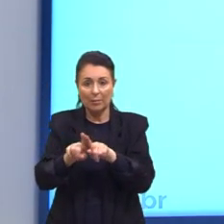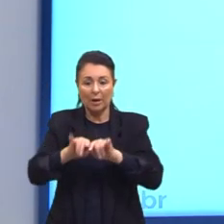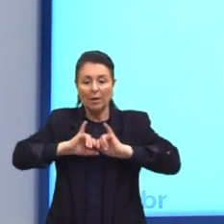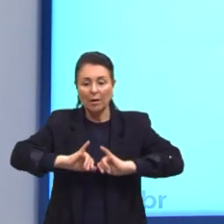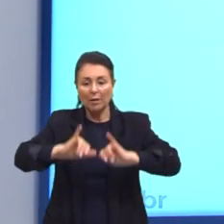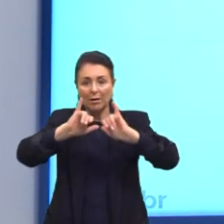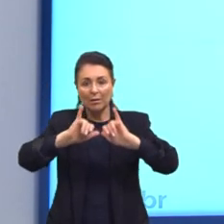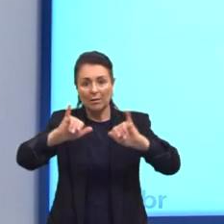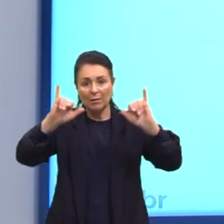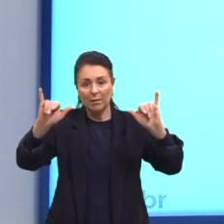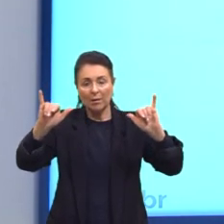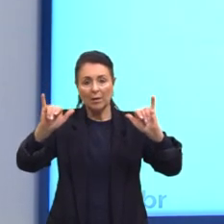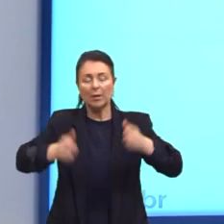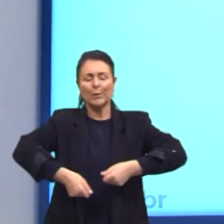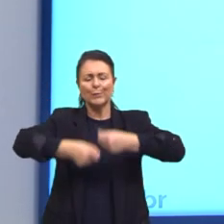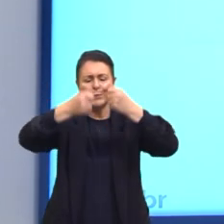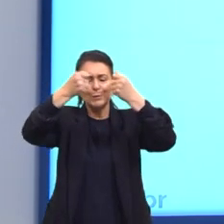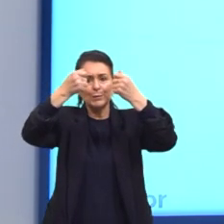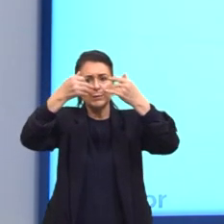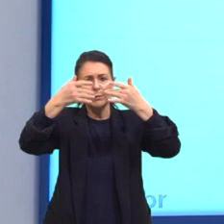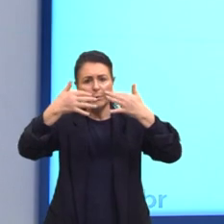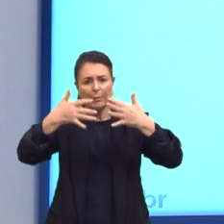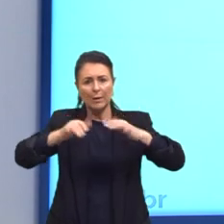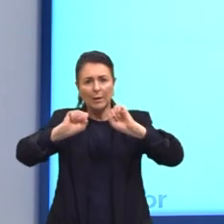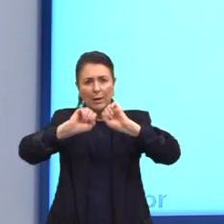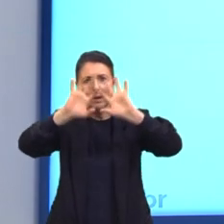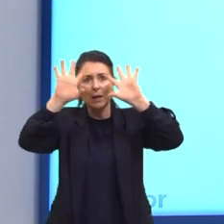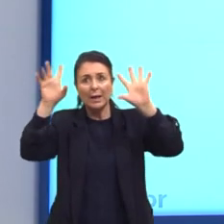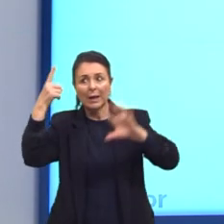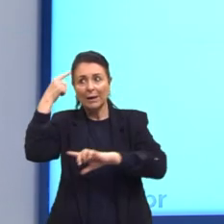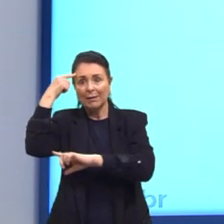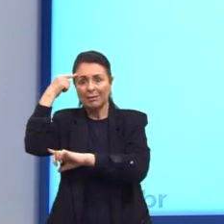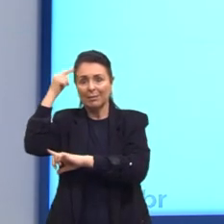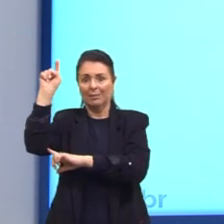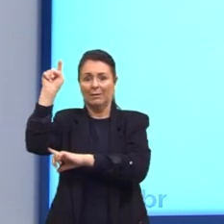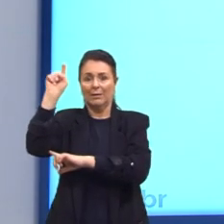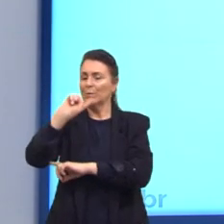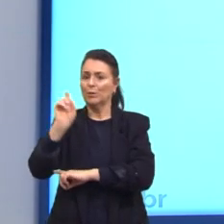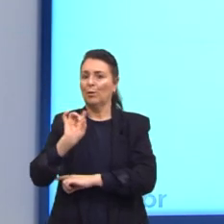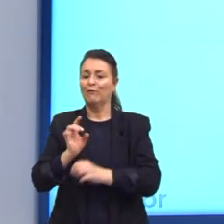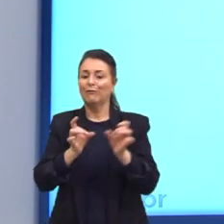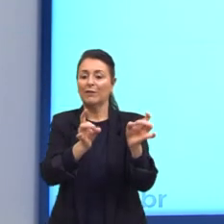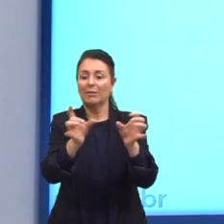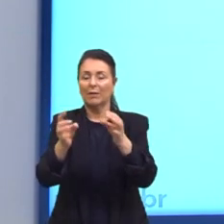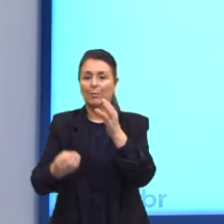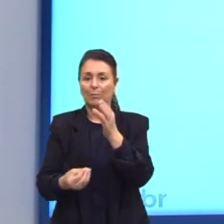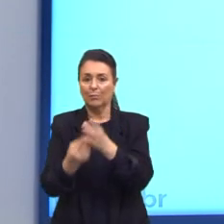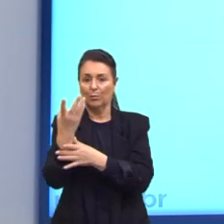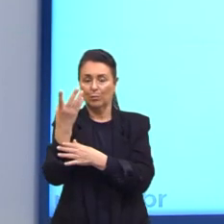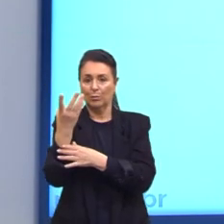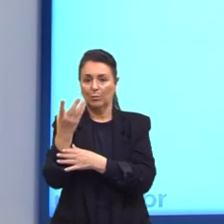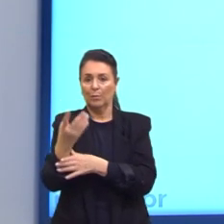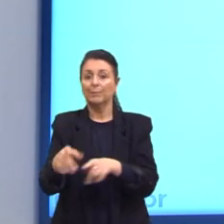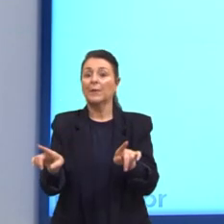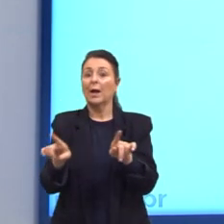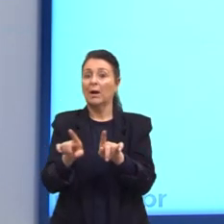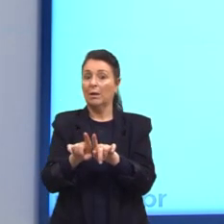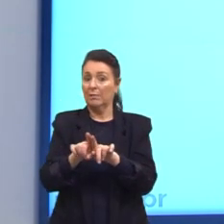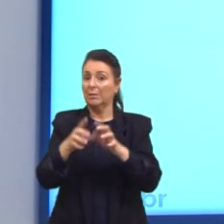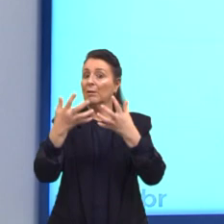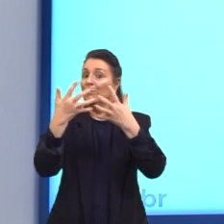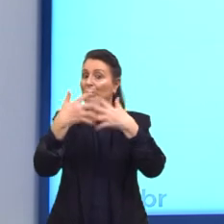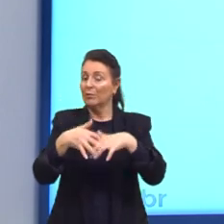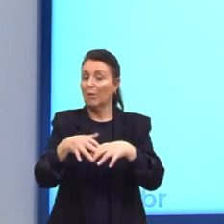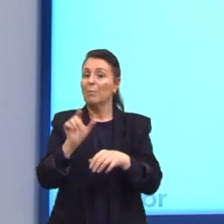campanhas aí que fazem a venda também de ideias. Não só de produtos. Para cumprir essa função, as